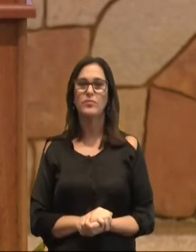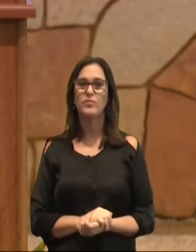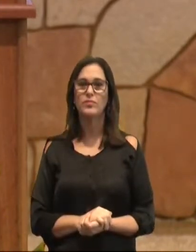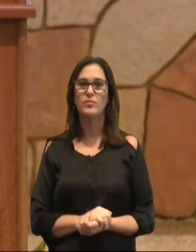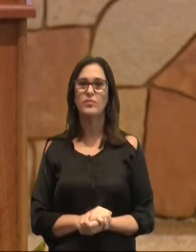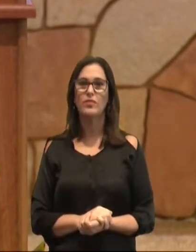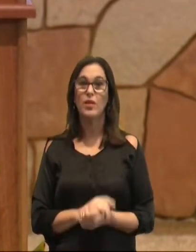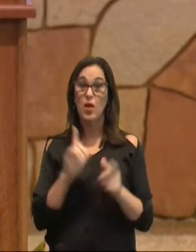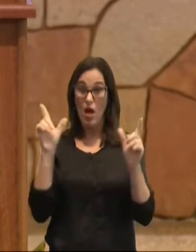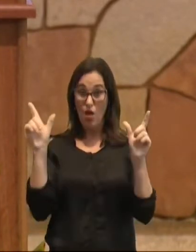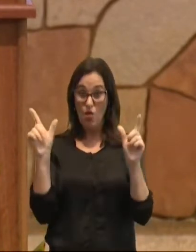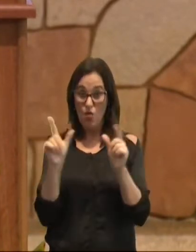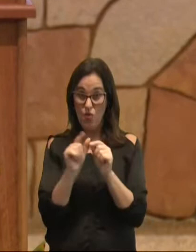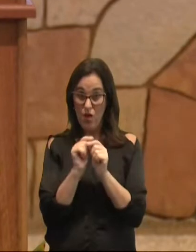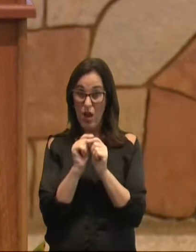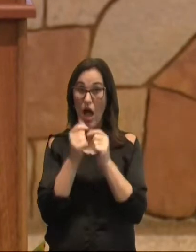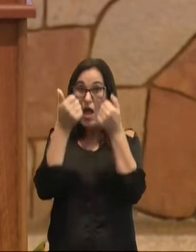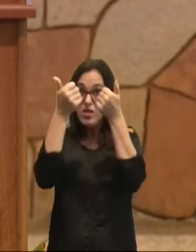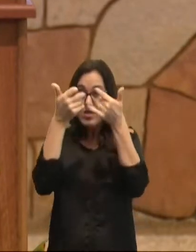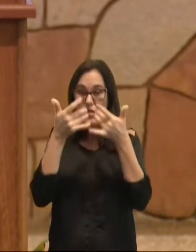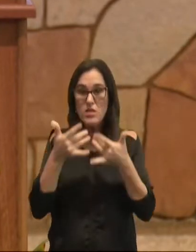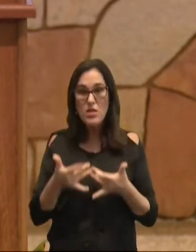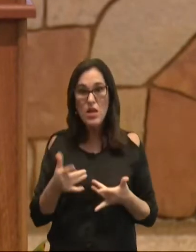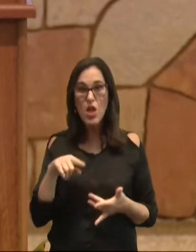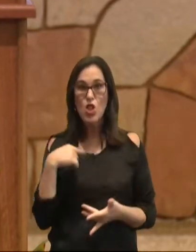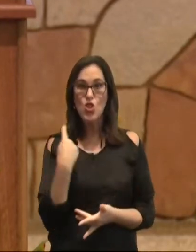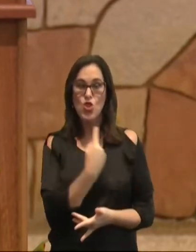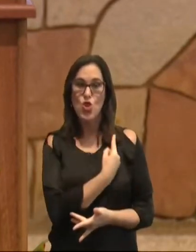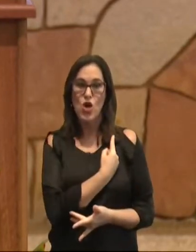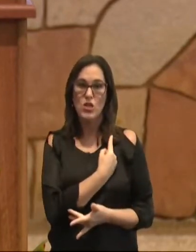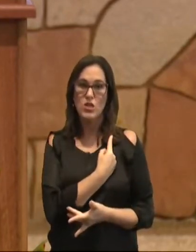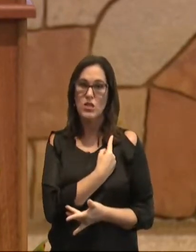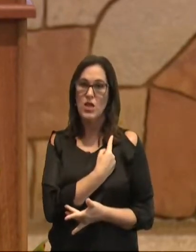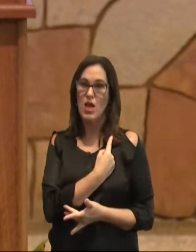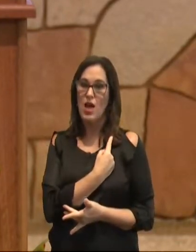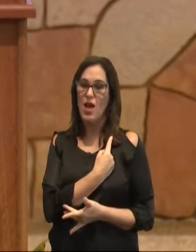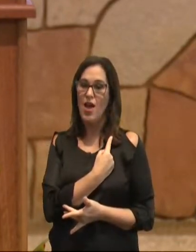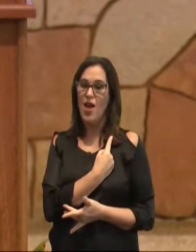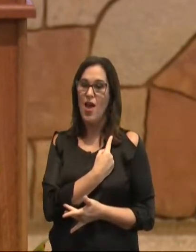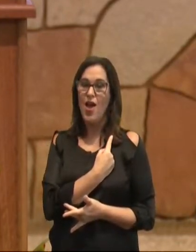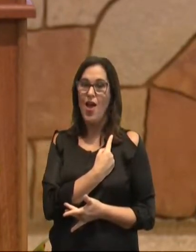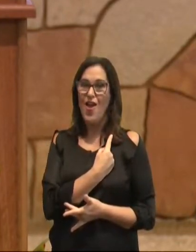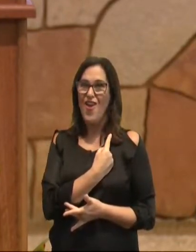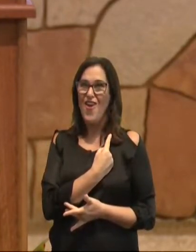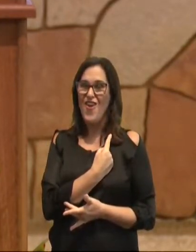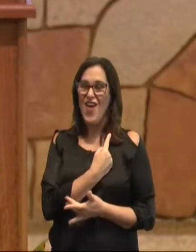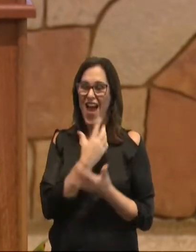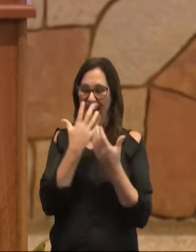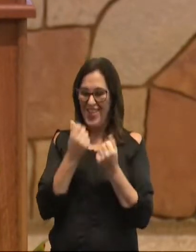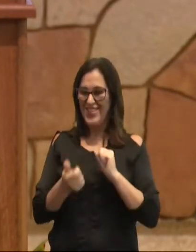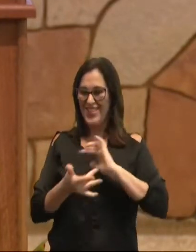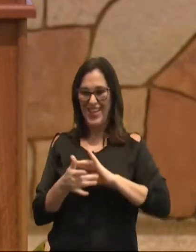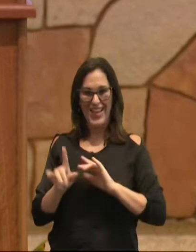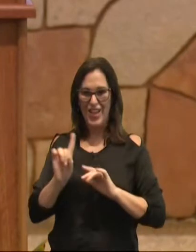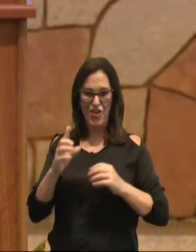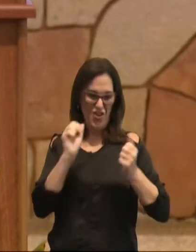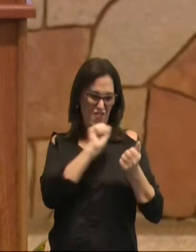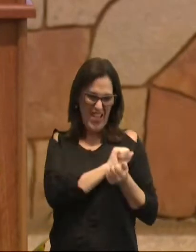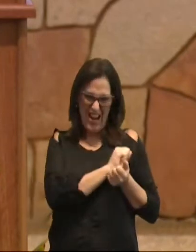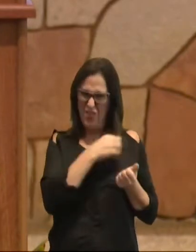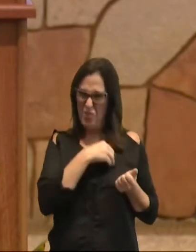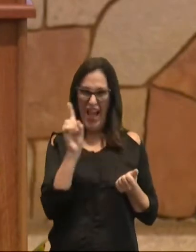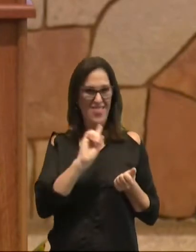para finalizar o argumento, da nossa filiação em Jesus, e de que não somos mais escravos,